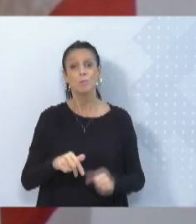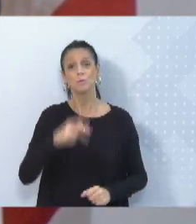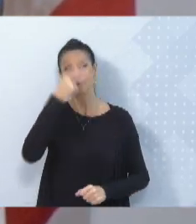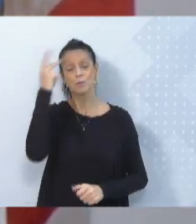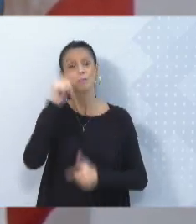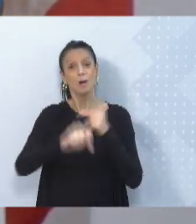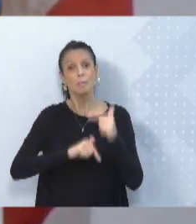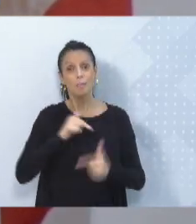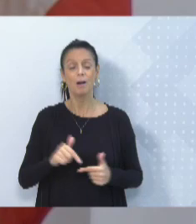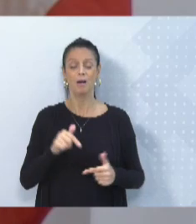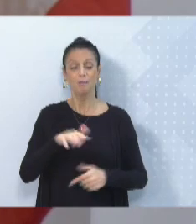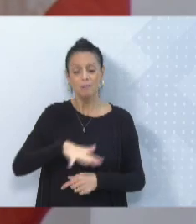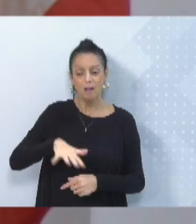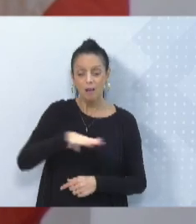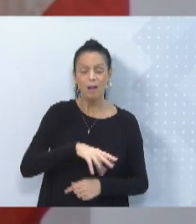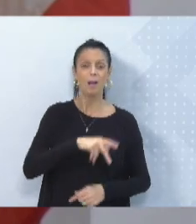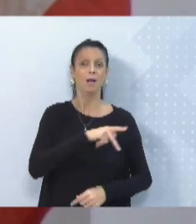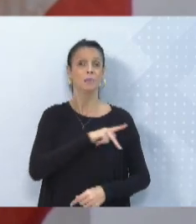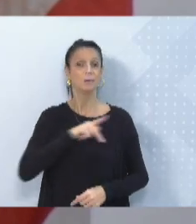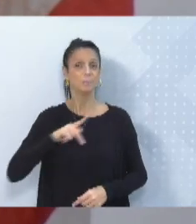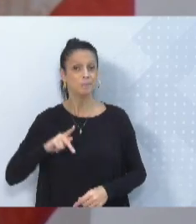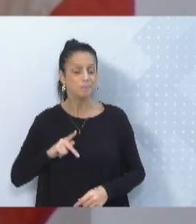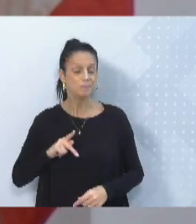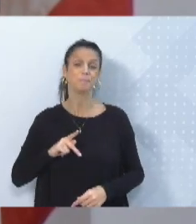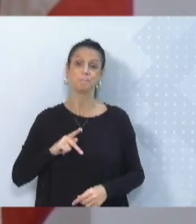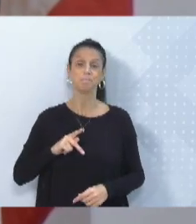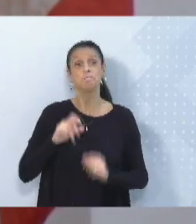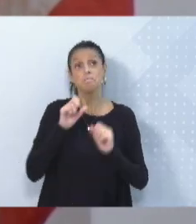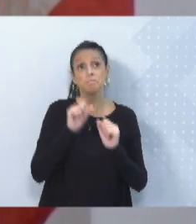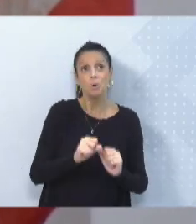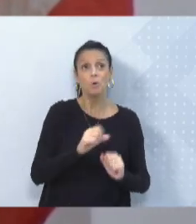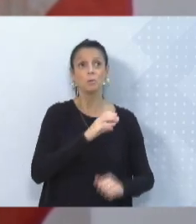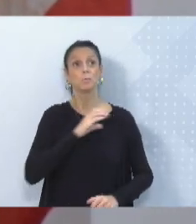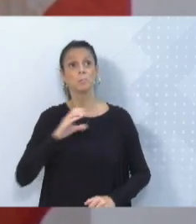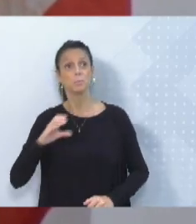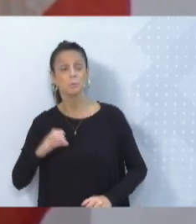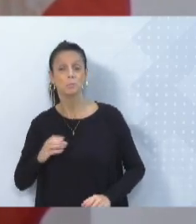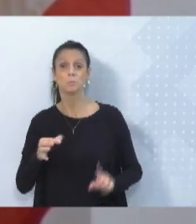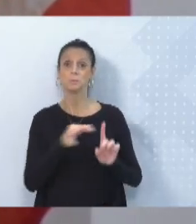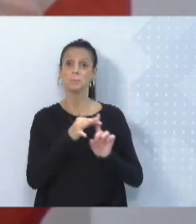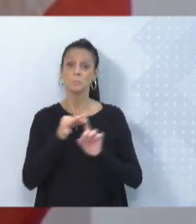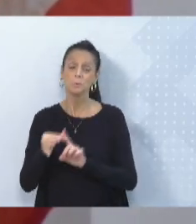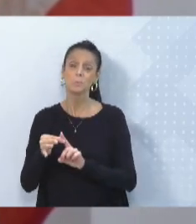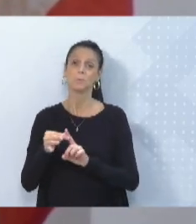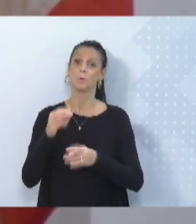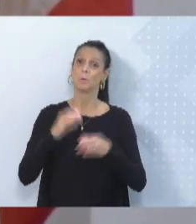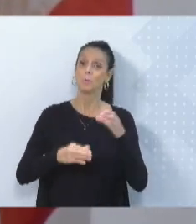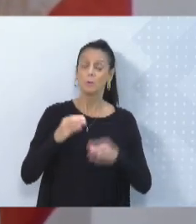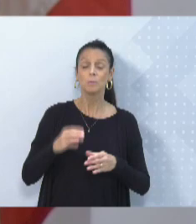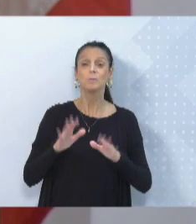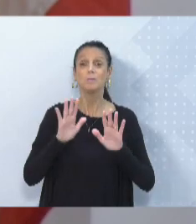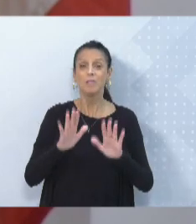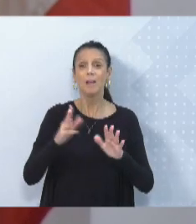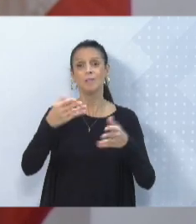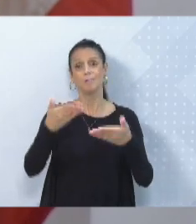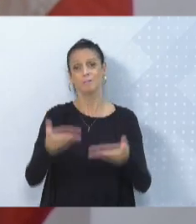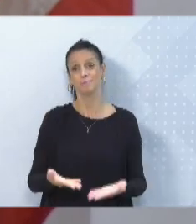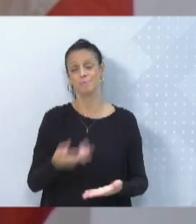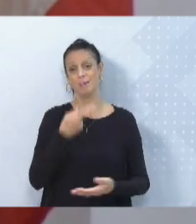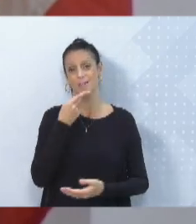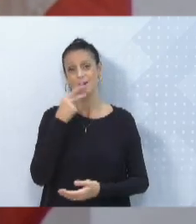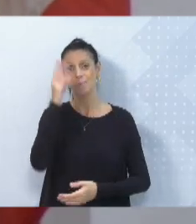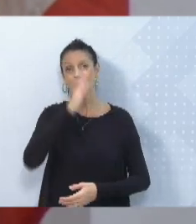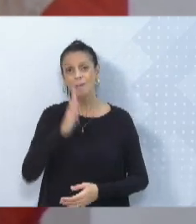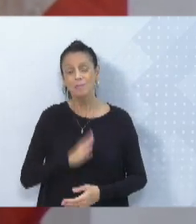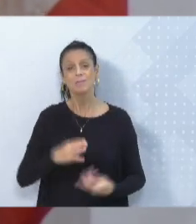público, seja por voto, seja por concurso, seja por indicação. O Brasil merece isso, mais do